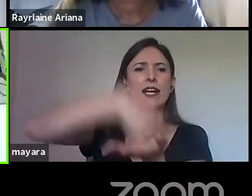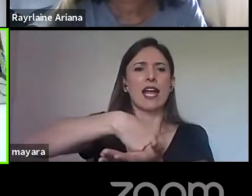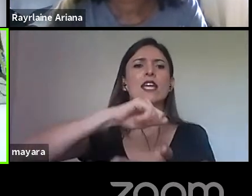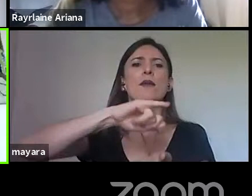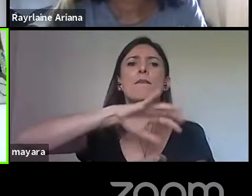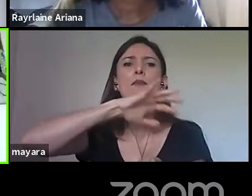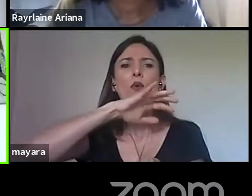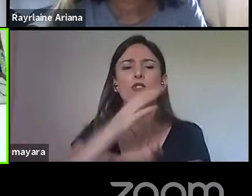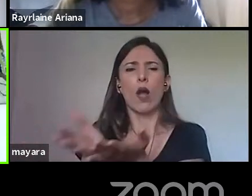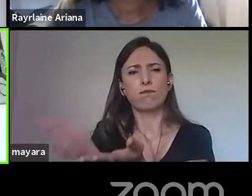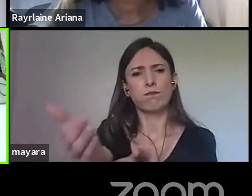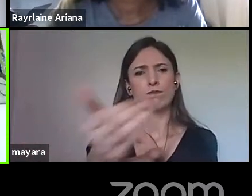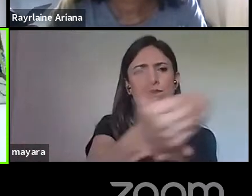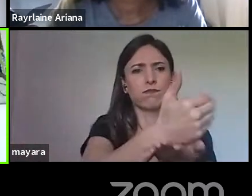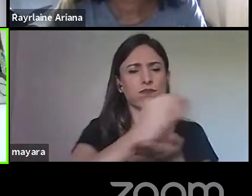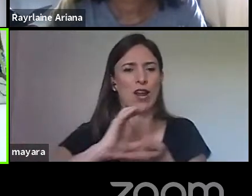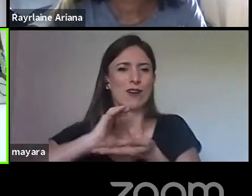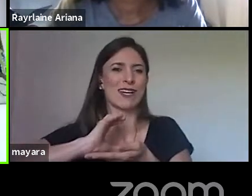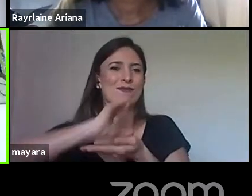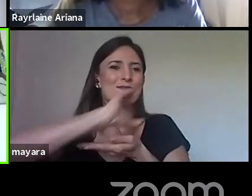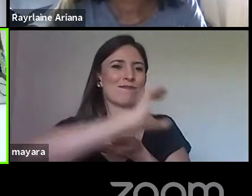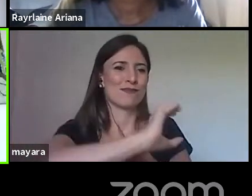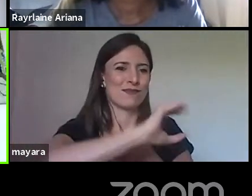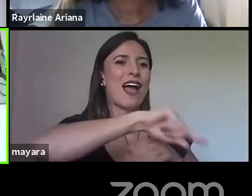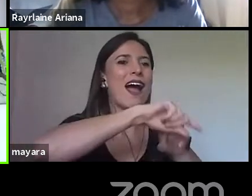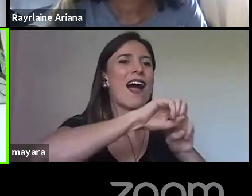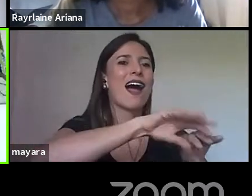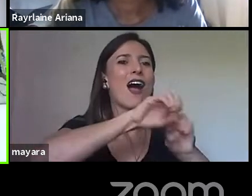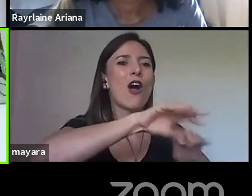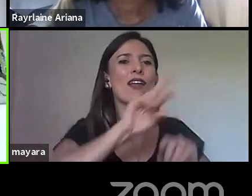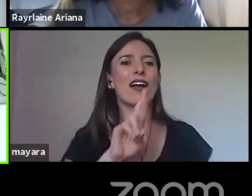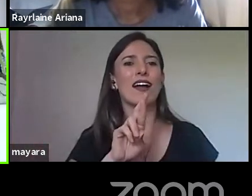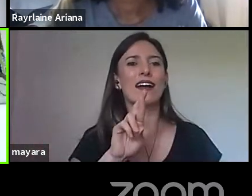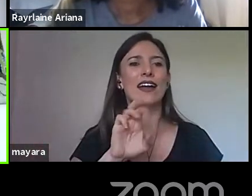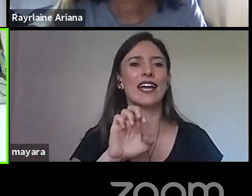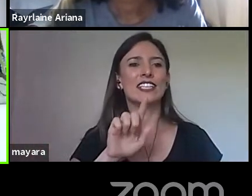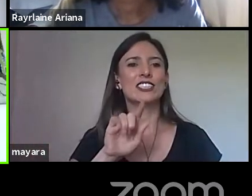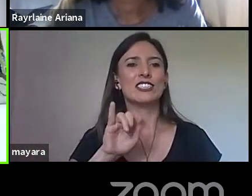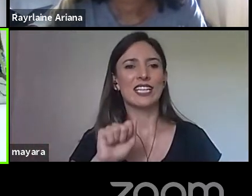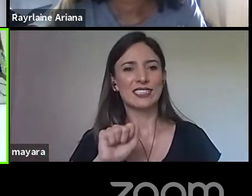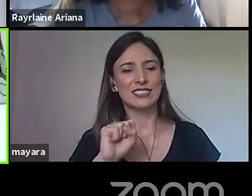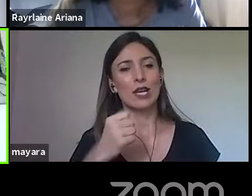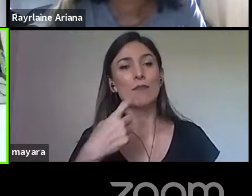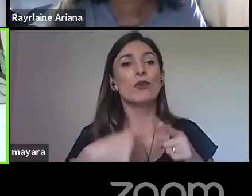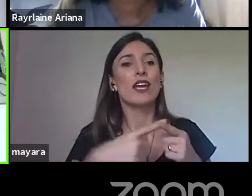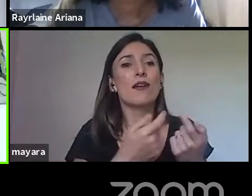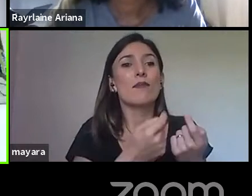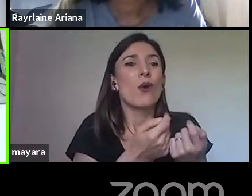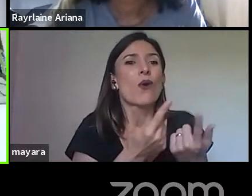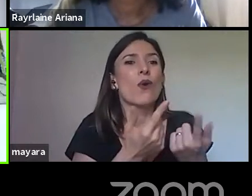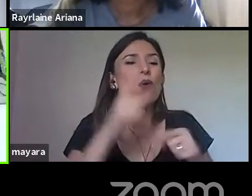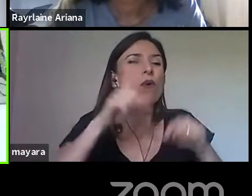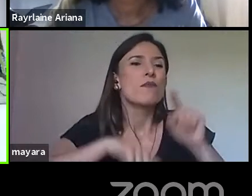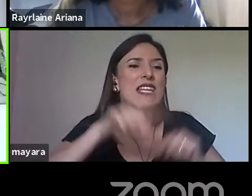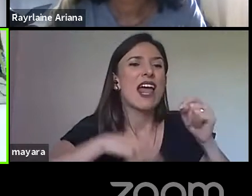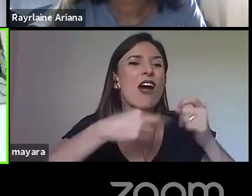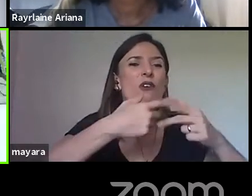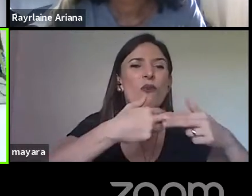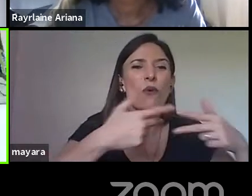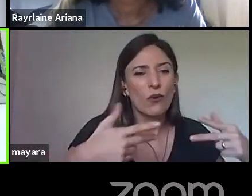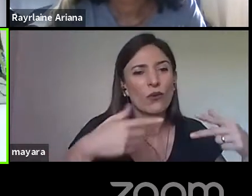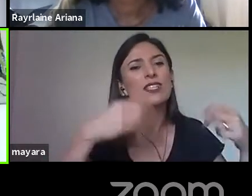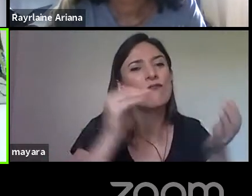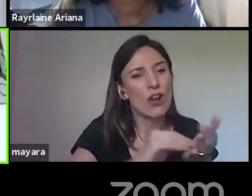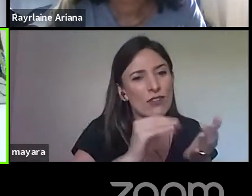instalação das aulas régeis e na própria disponibilização dos recursos por parte do Rêmer, né? Vai ser esse